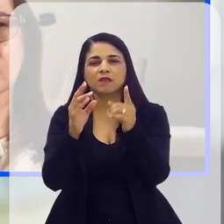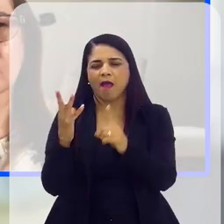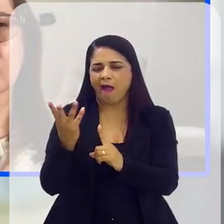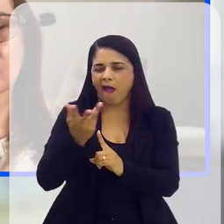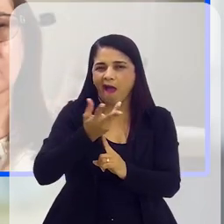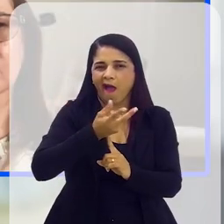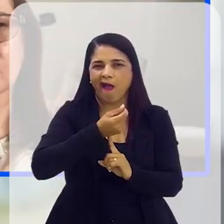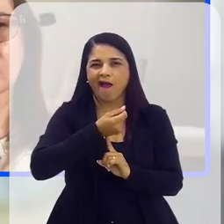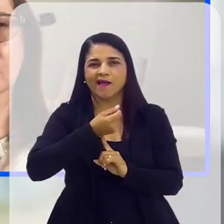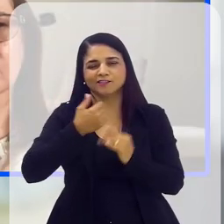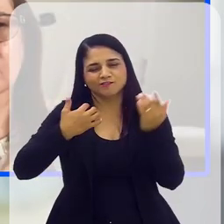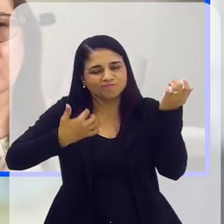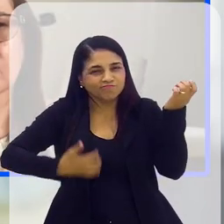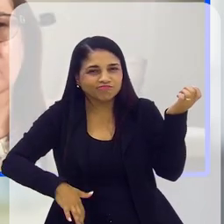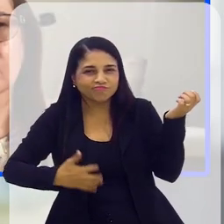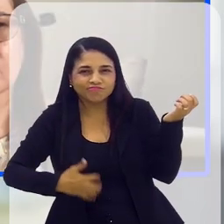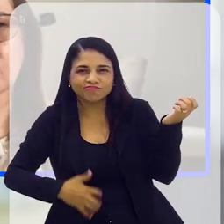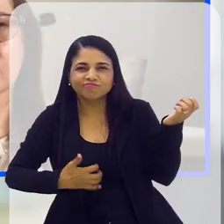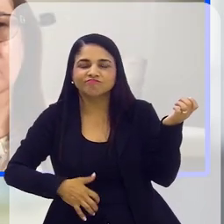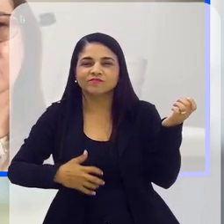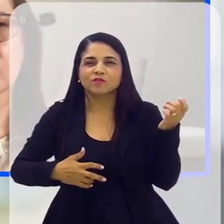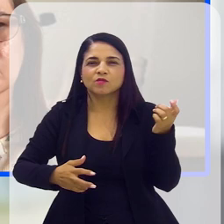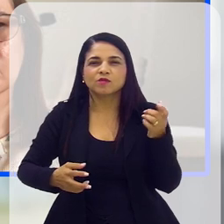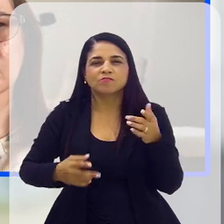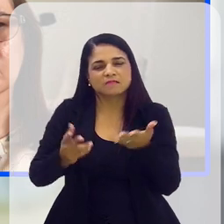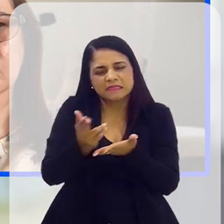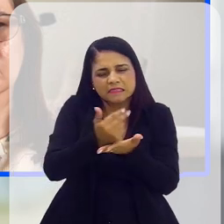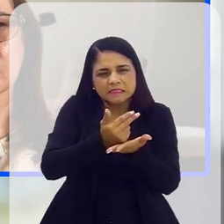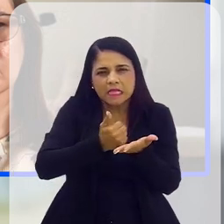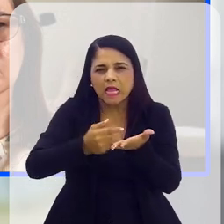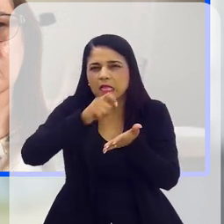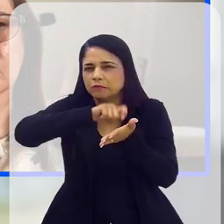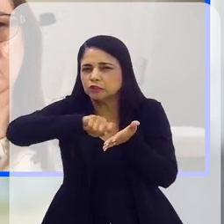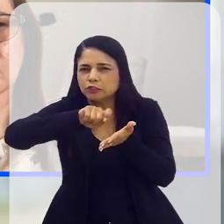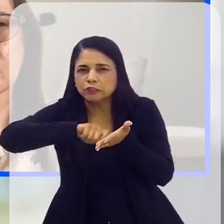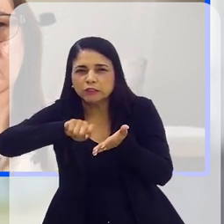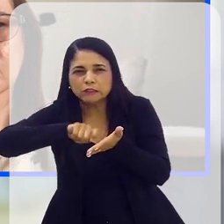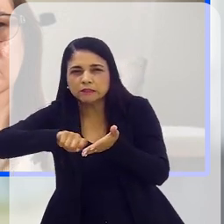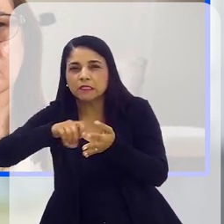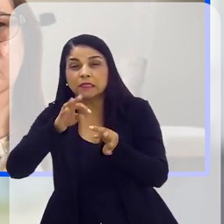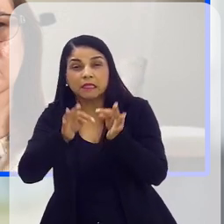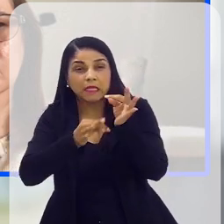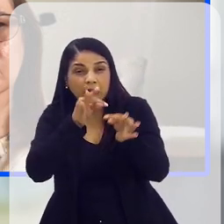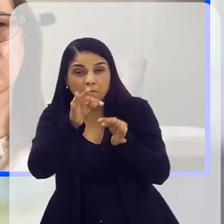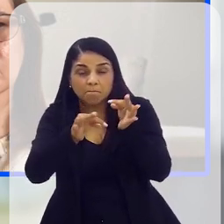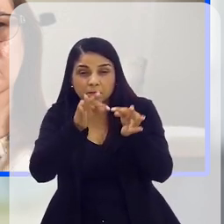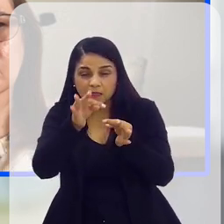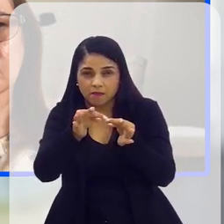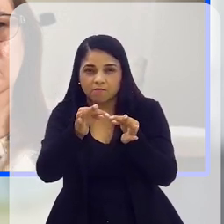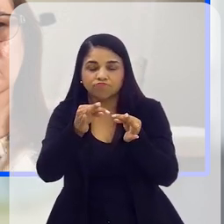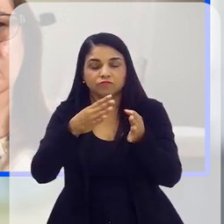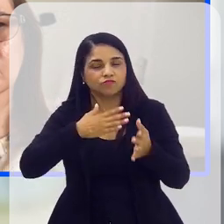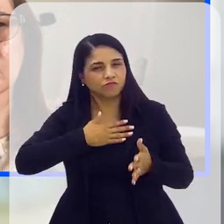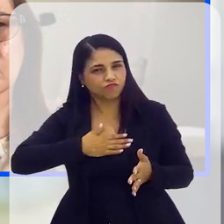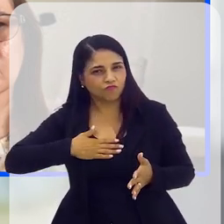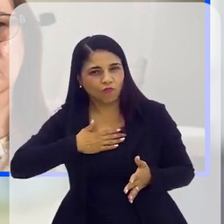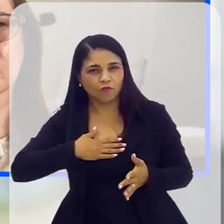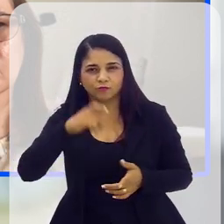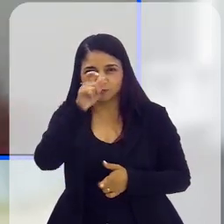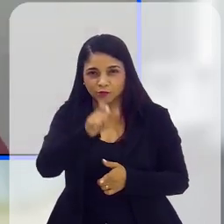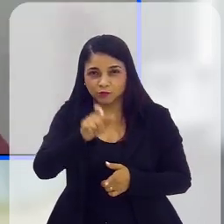mediadas pela arte, como tocar um instrumento, fazer uma pintura, desenho, escrita, o que quer que seja, que agrade a pessoa,